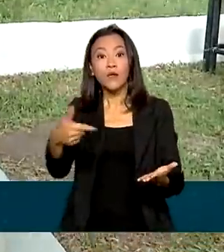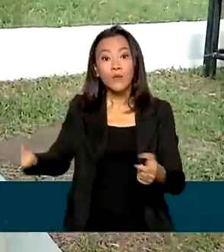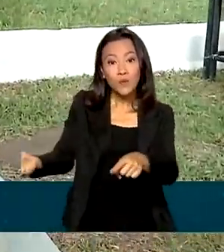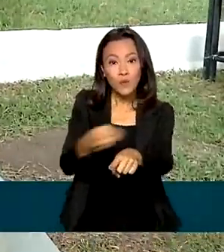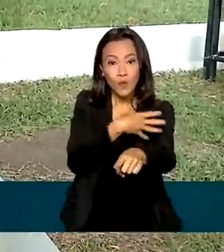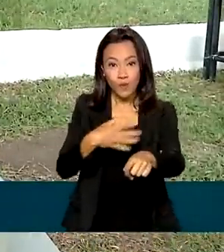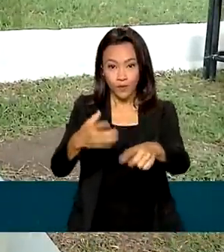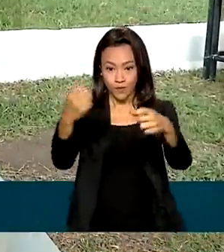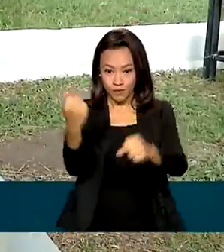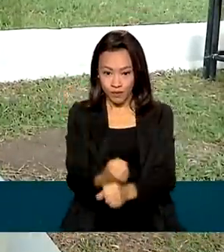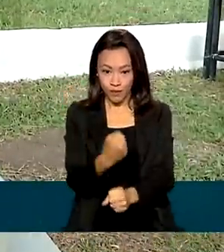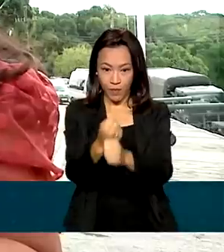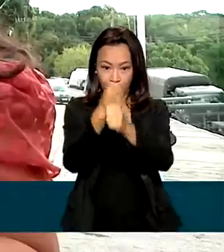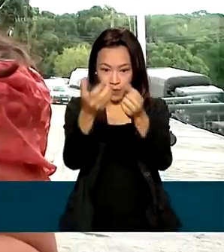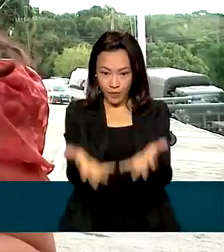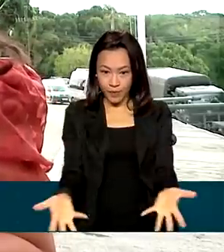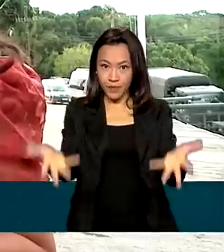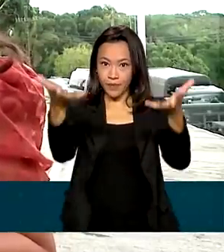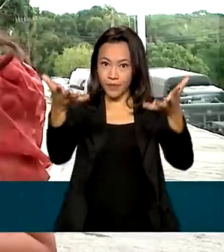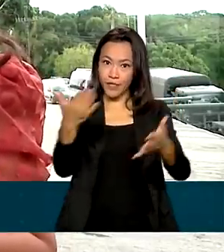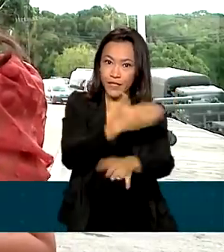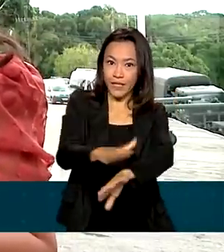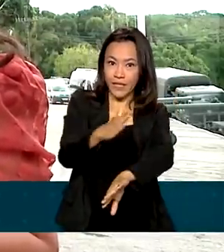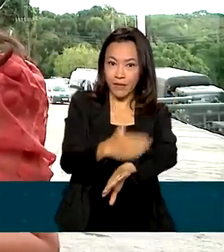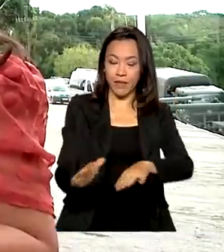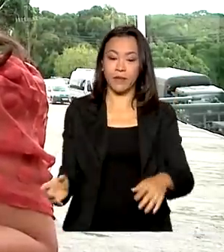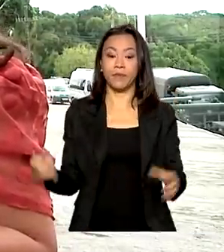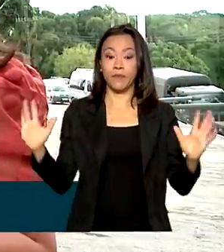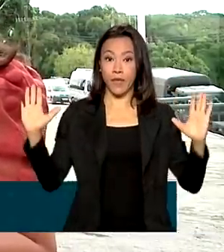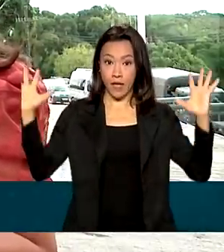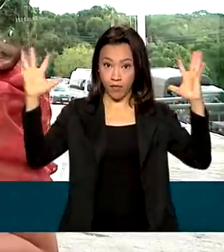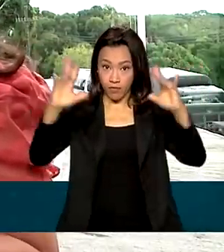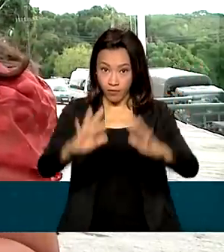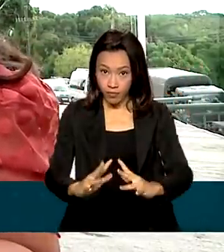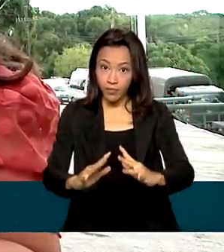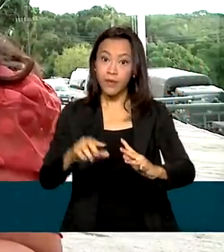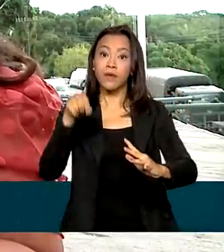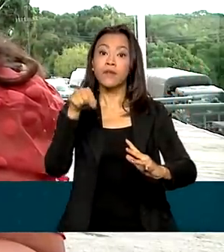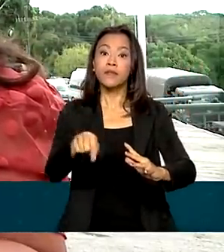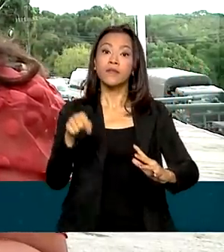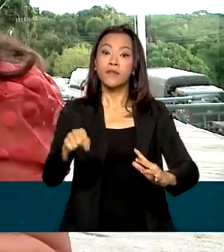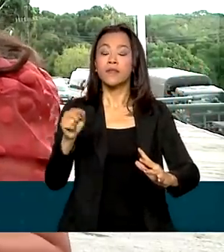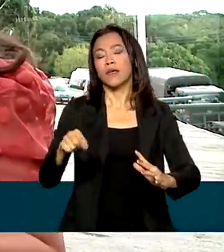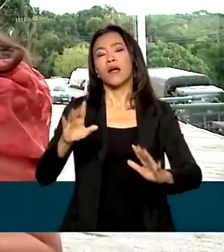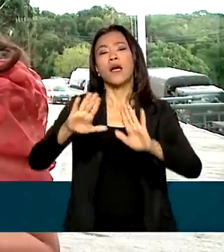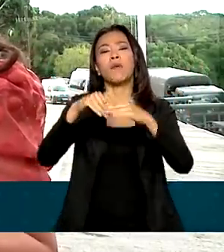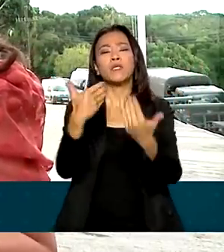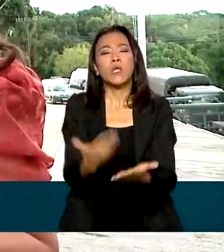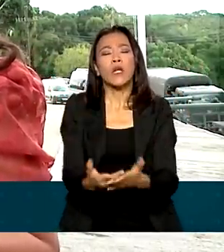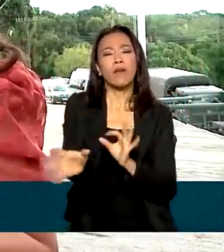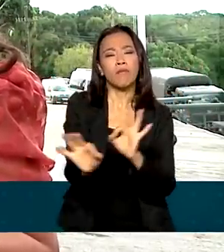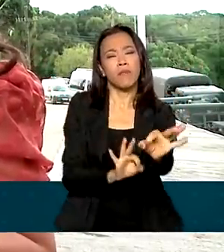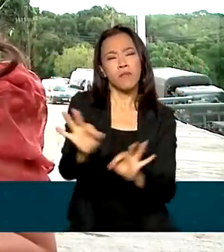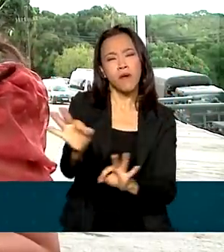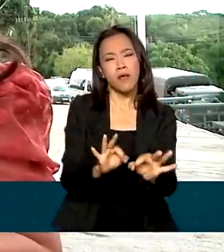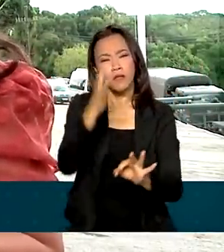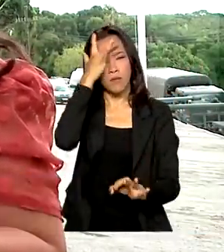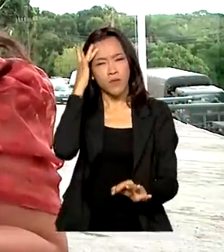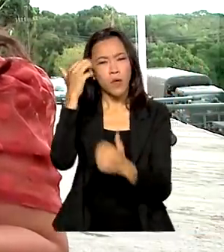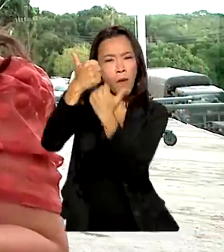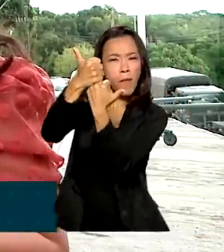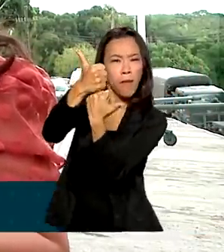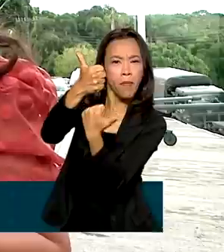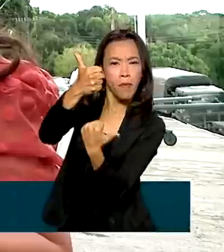centro de treinamento de sargentos. A escola vai centralizar a formação dos sargentos de carreira do Exército, que hoje em dia é feita em